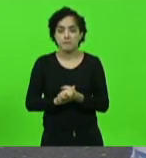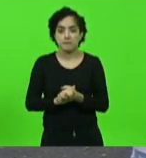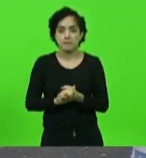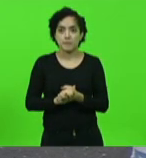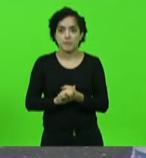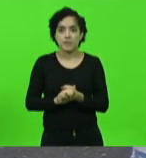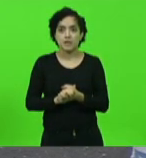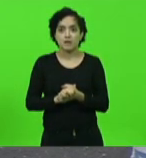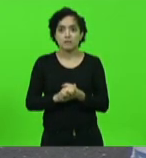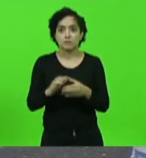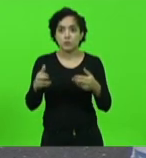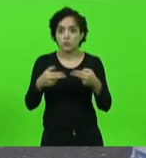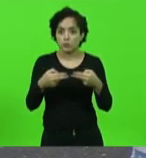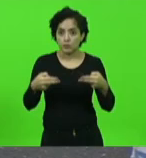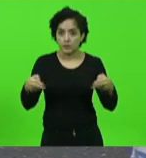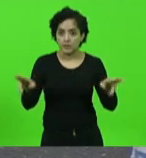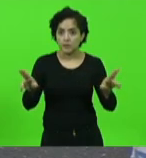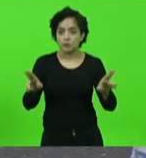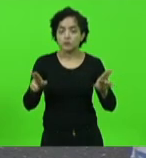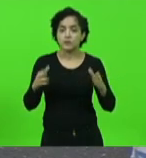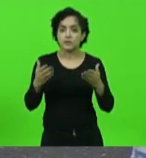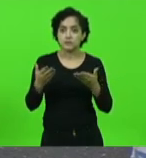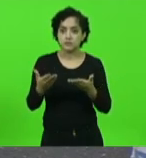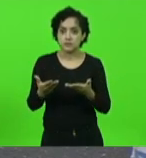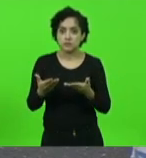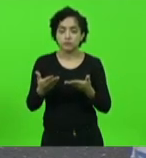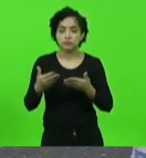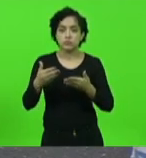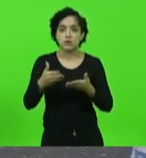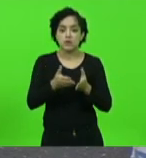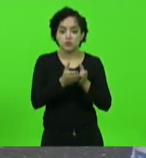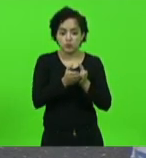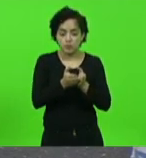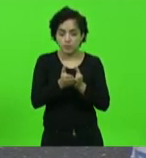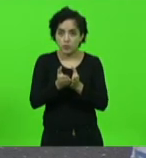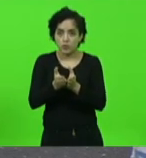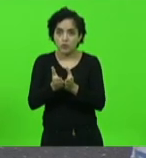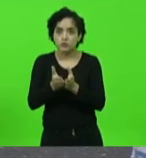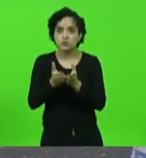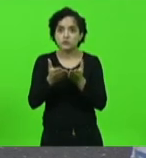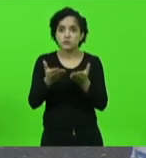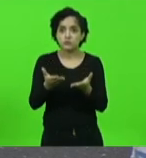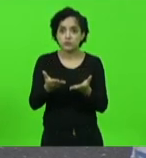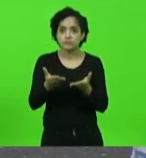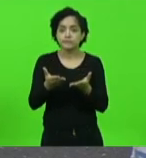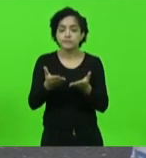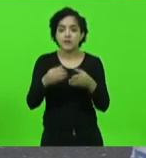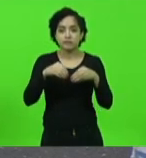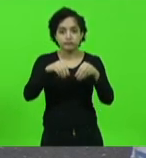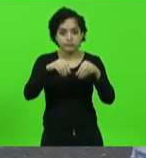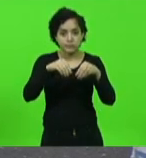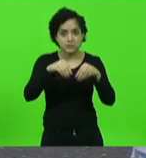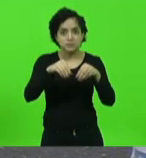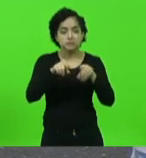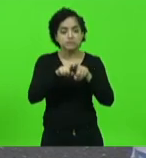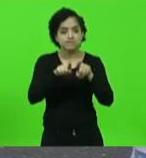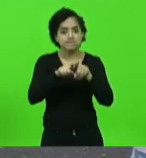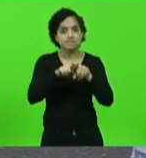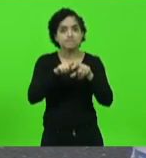inauguração do Porto Seco através da concessão de uma empresa que vai